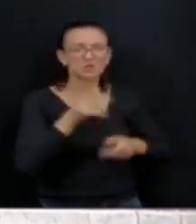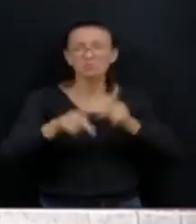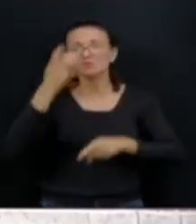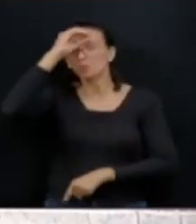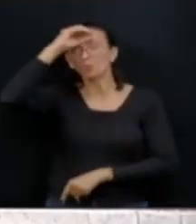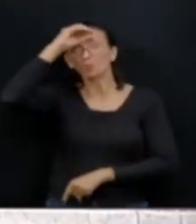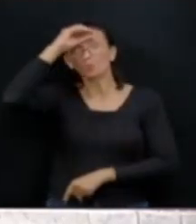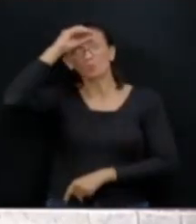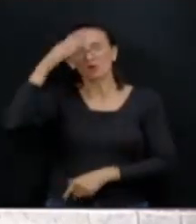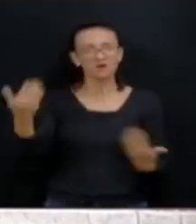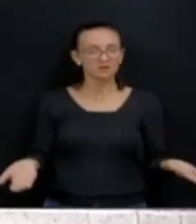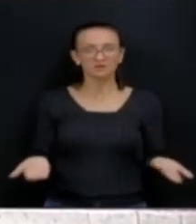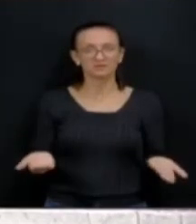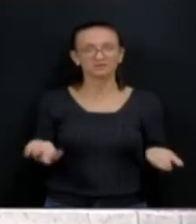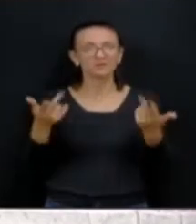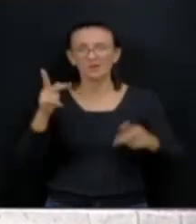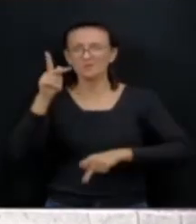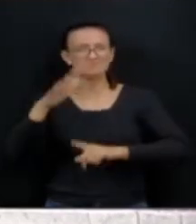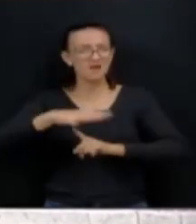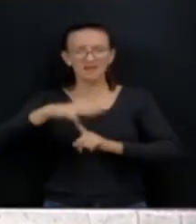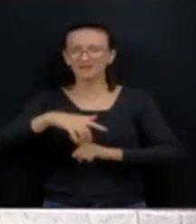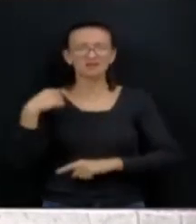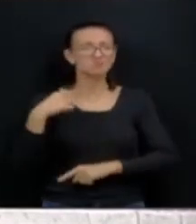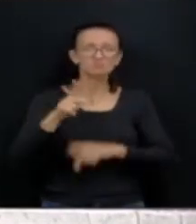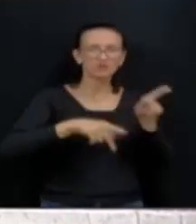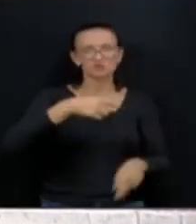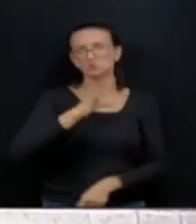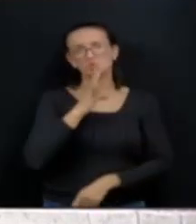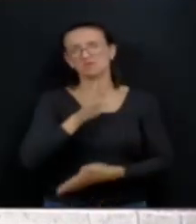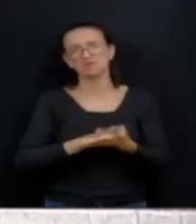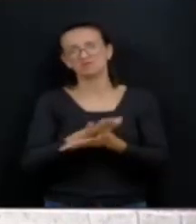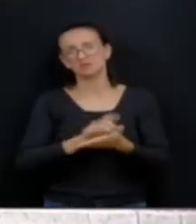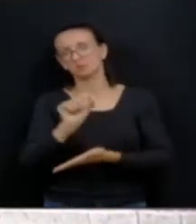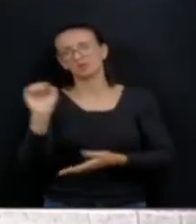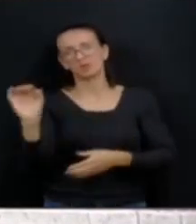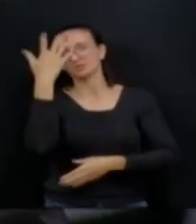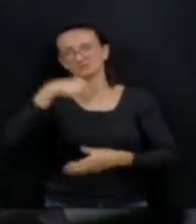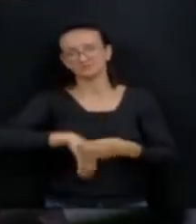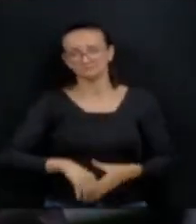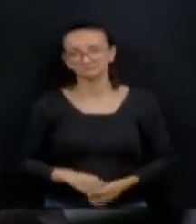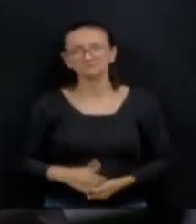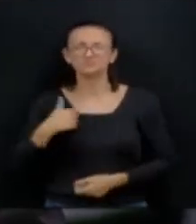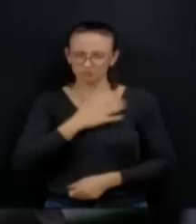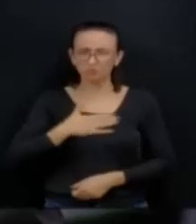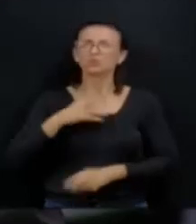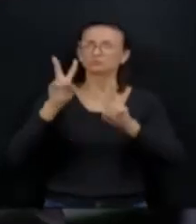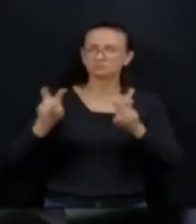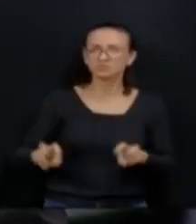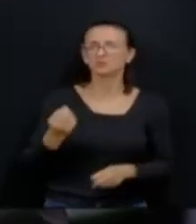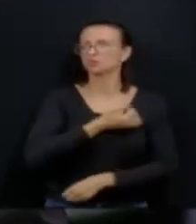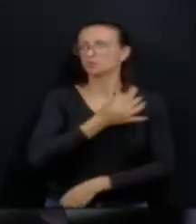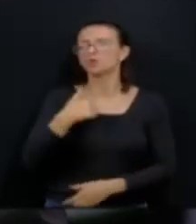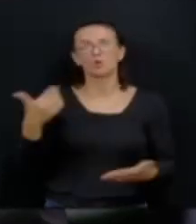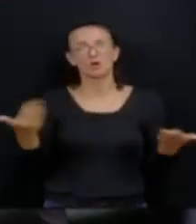acontecendo com o nosso pobre Paraná. Eu gosto sempre de falar de números. E vou fazer essa